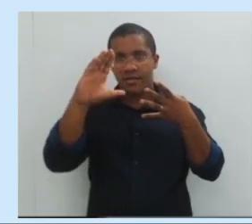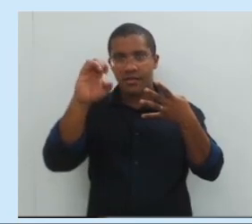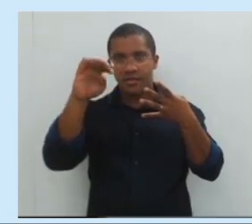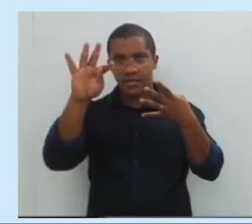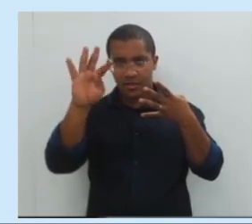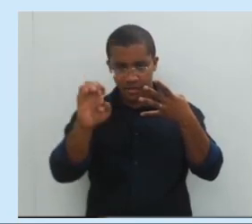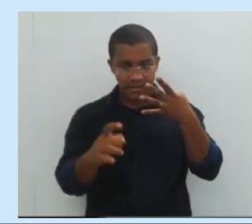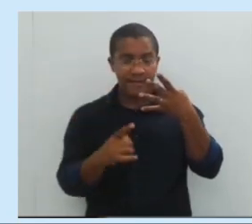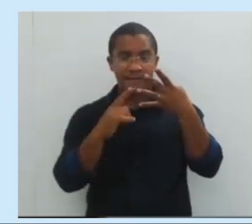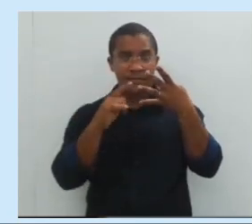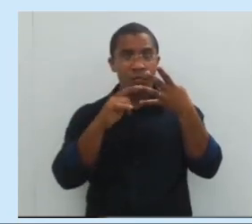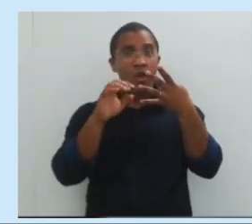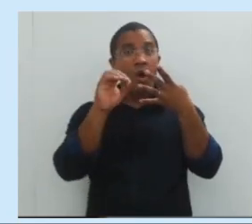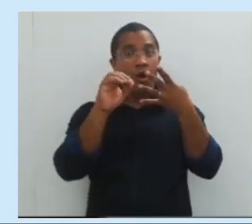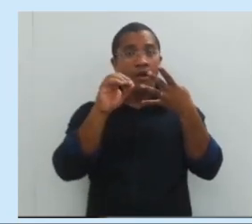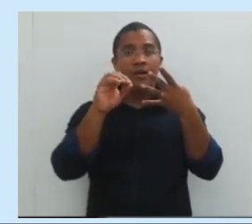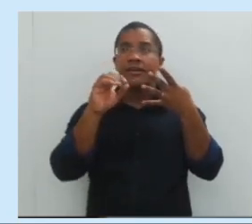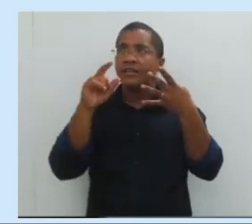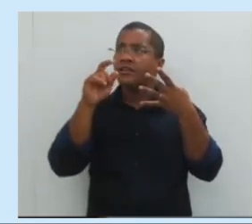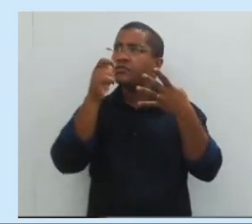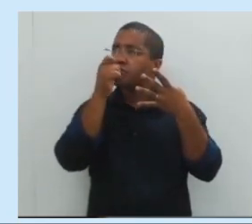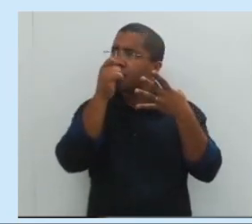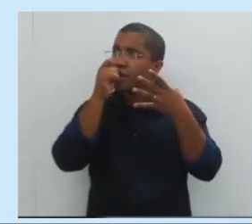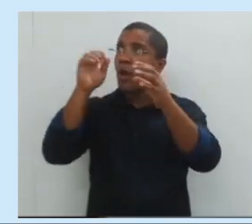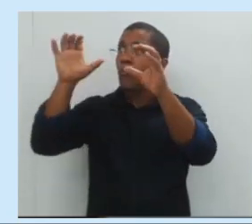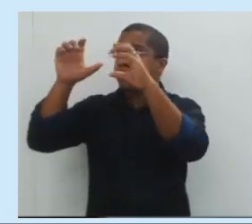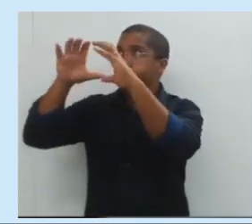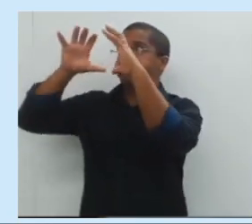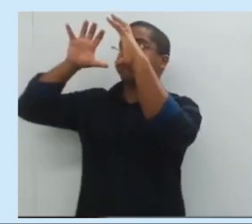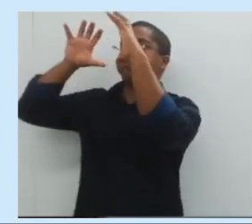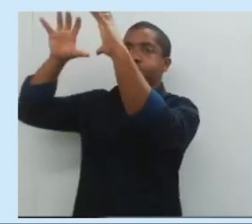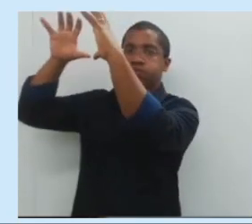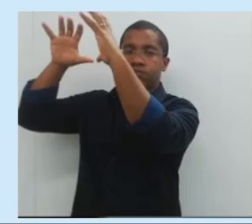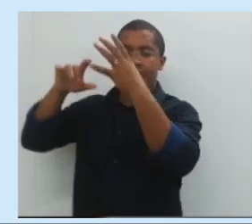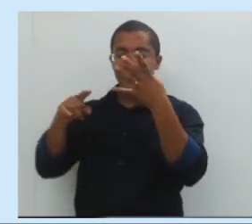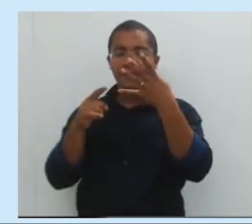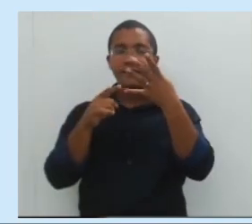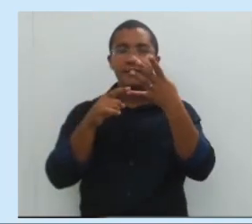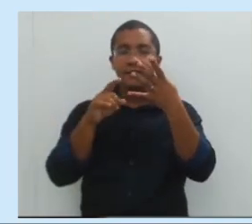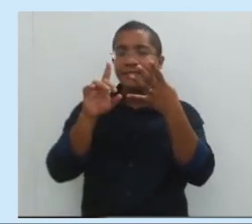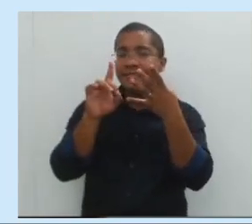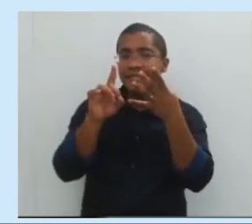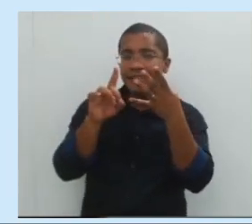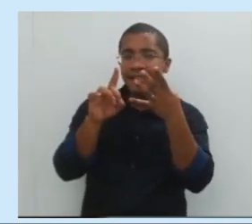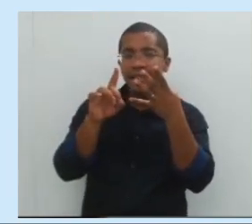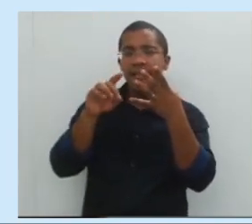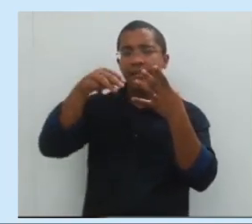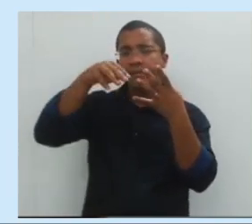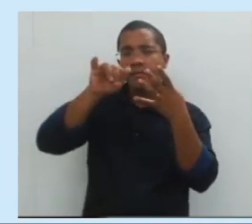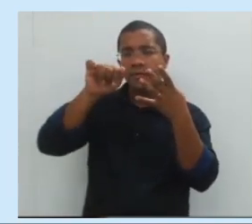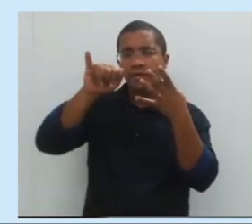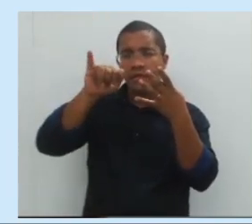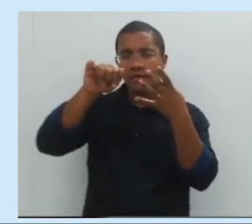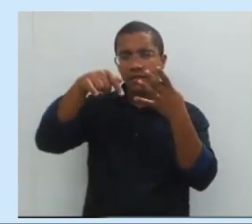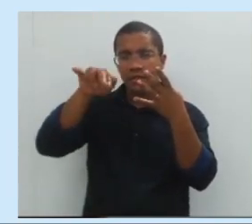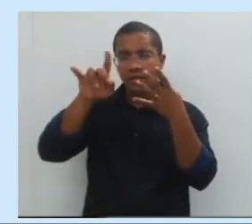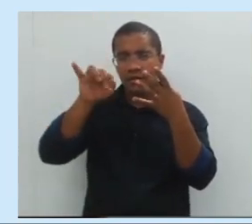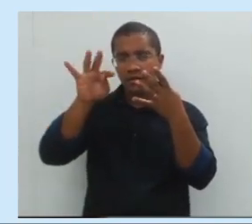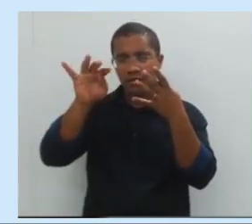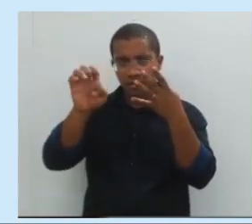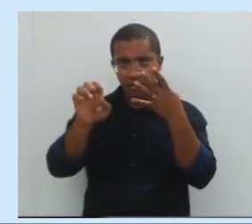cheião o O de cheia e o D de minguante. Essa é a dica de Dantas. Não pode mais errar.